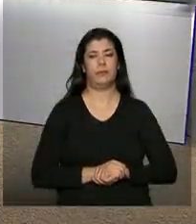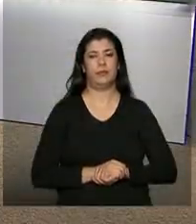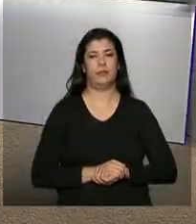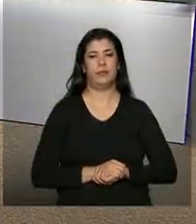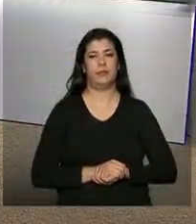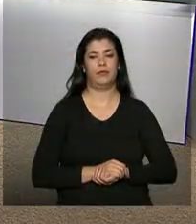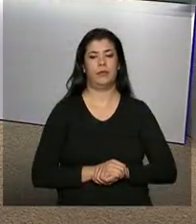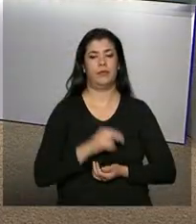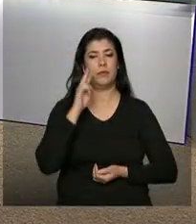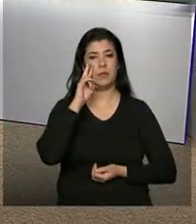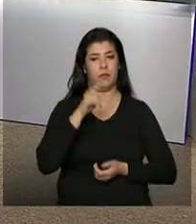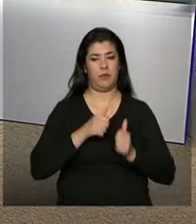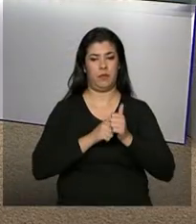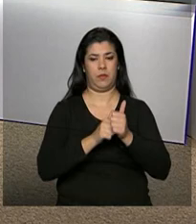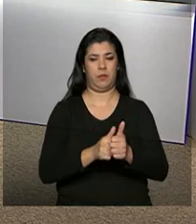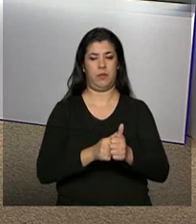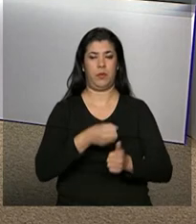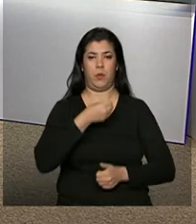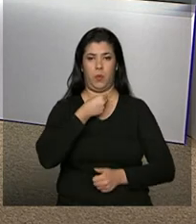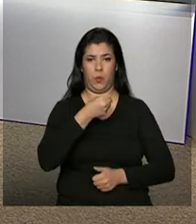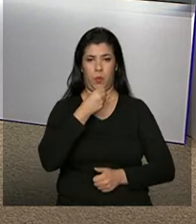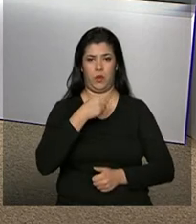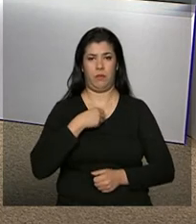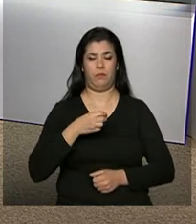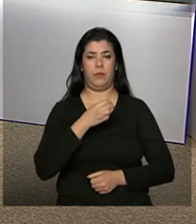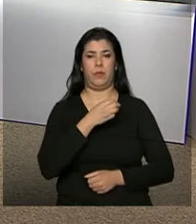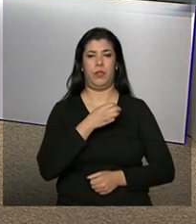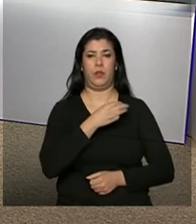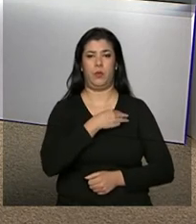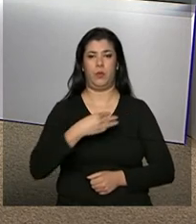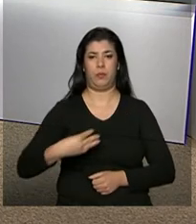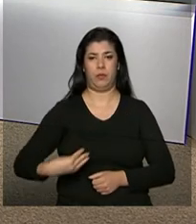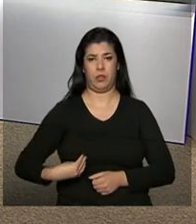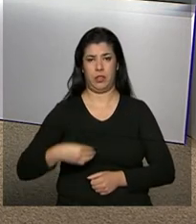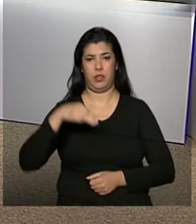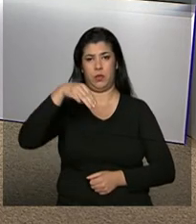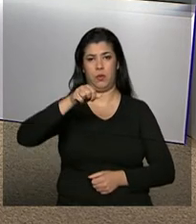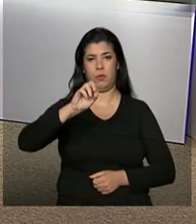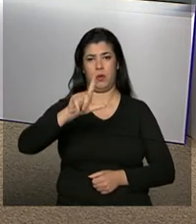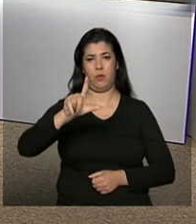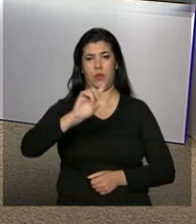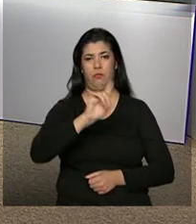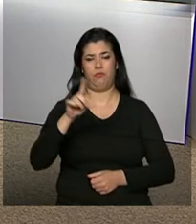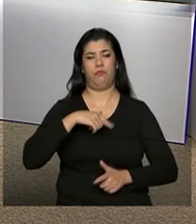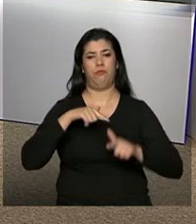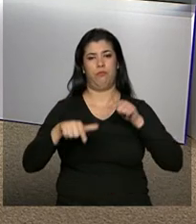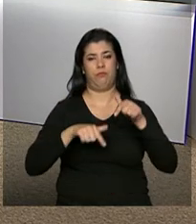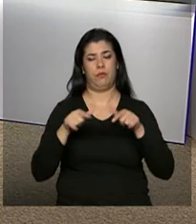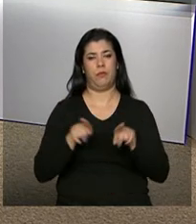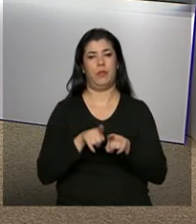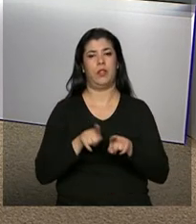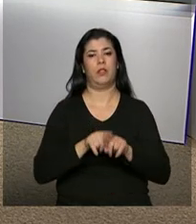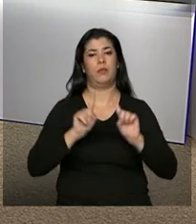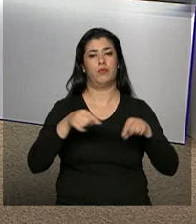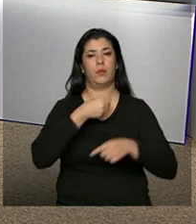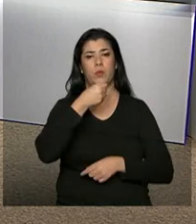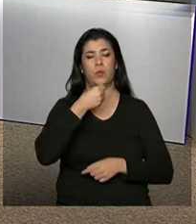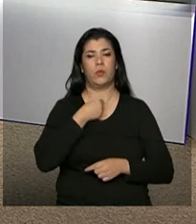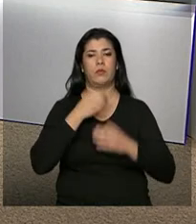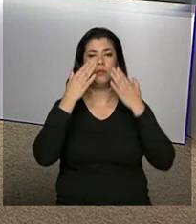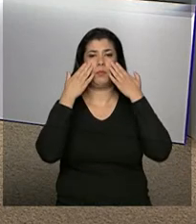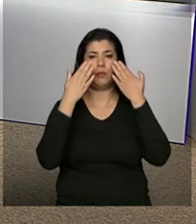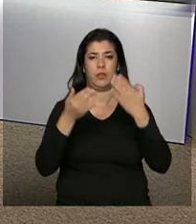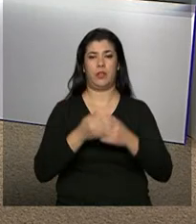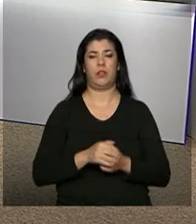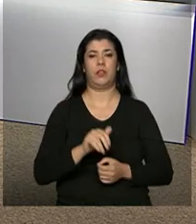Essa foi uma entrevista concedida pelo ministro do Trabalho e Emprego, Manuel Dias. Ele falou com a imprensa após a apresentação do